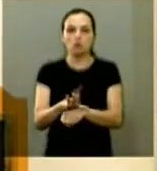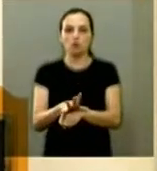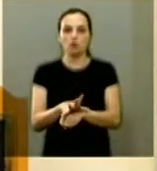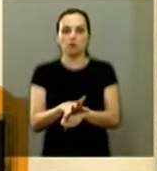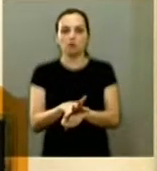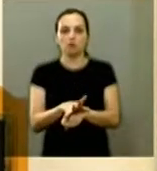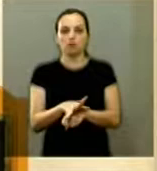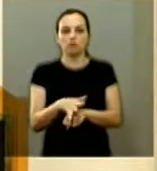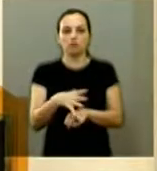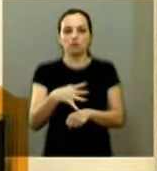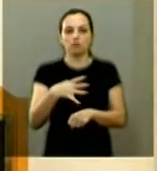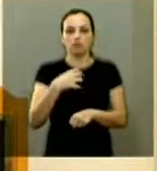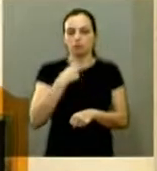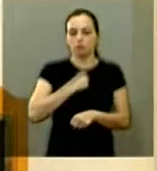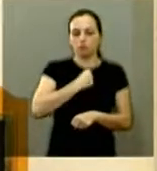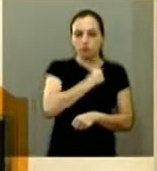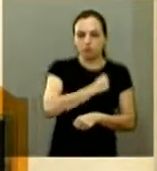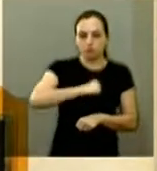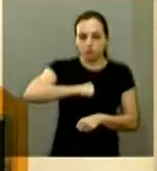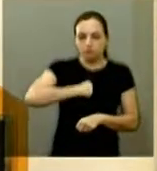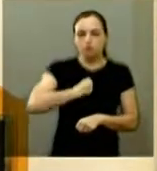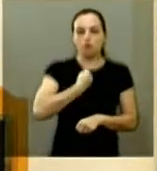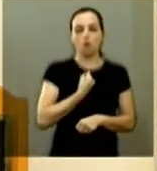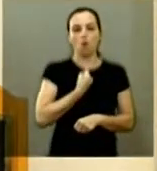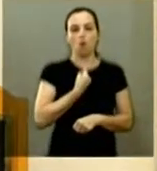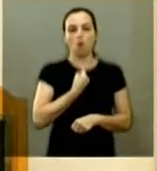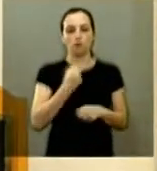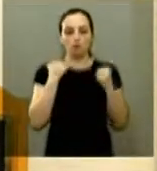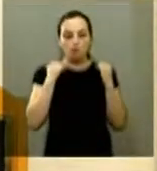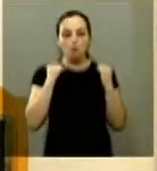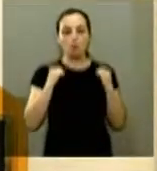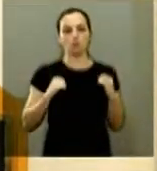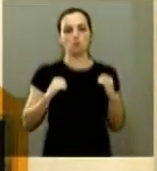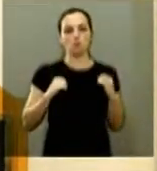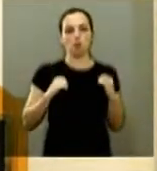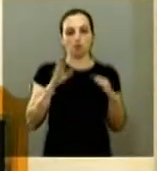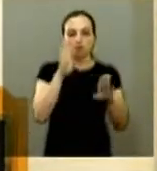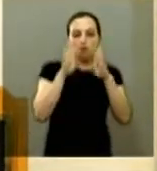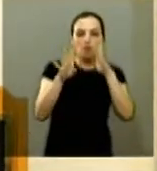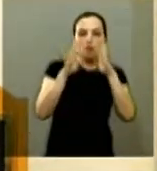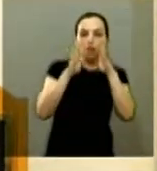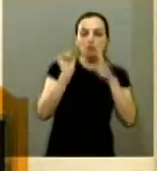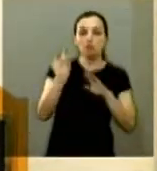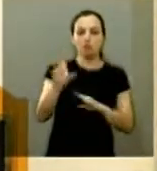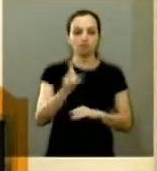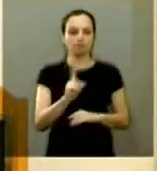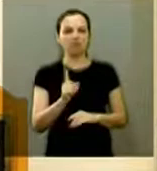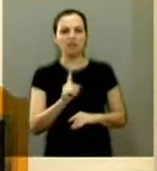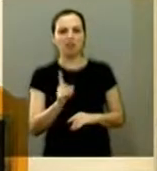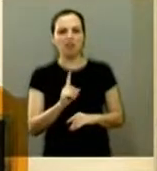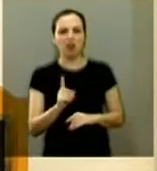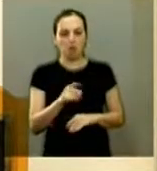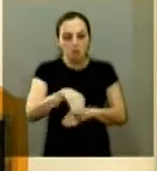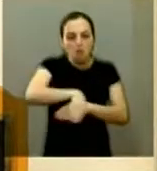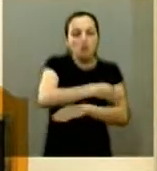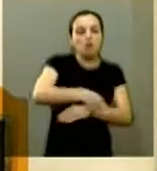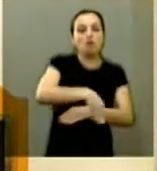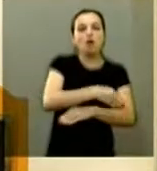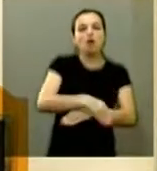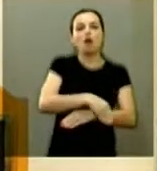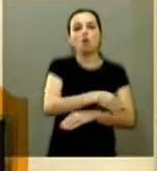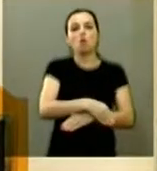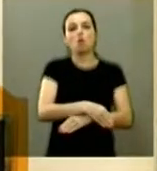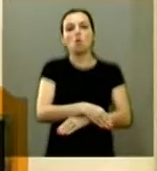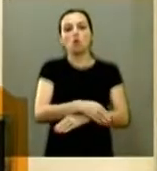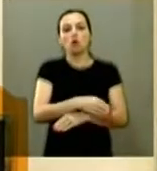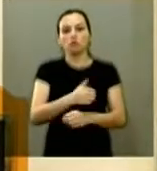comportamento e não precisa falar das redes sociais fazemos isso na covardia muitas vezes na rua nos atos de